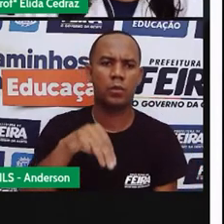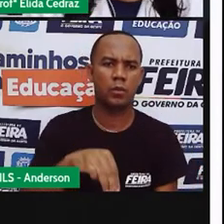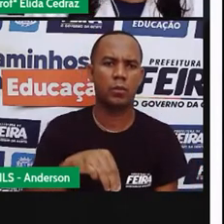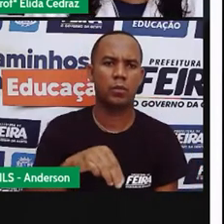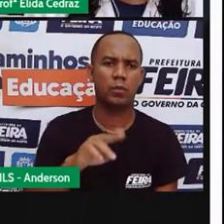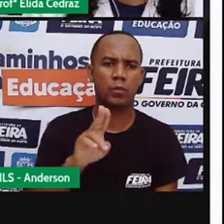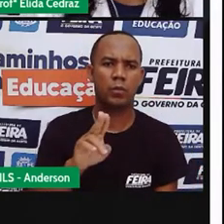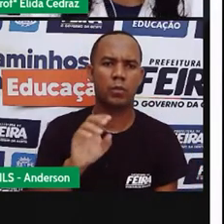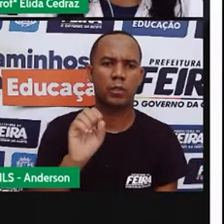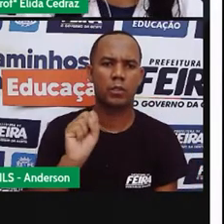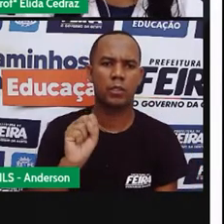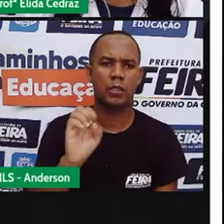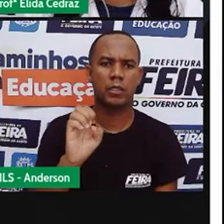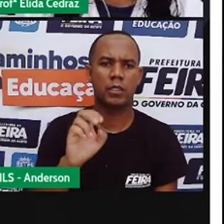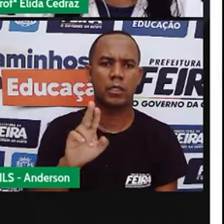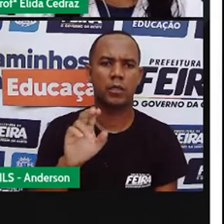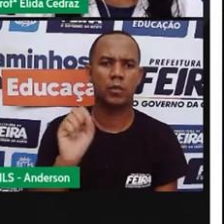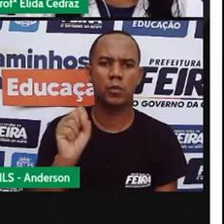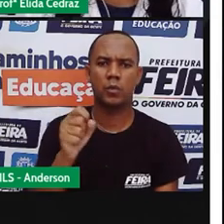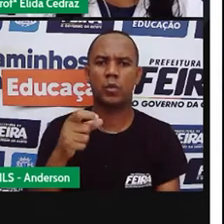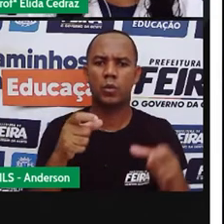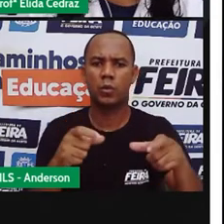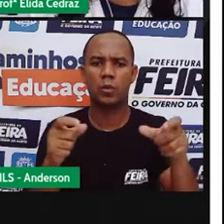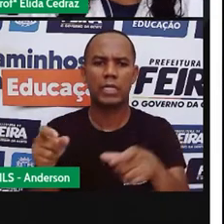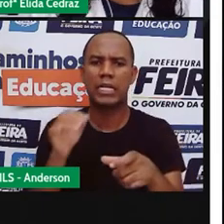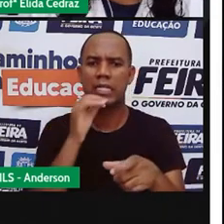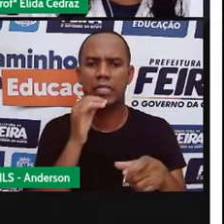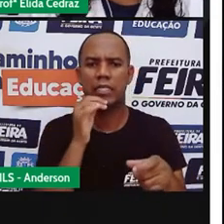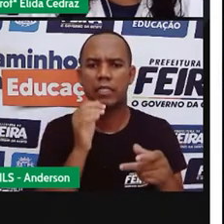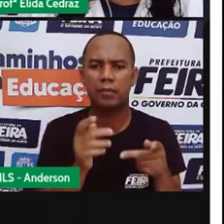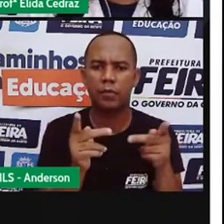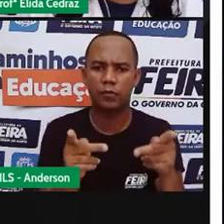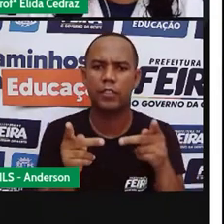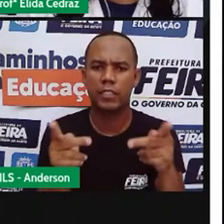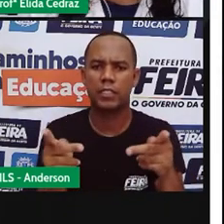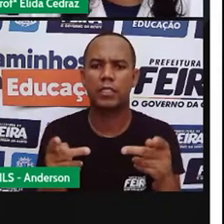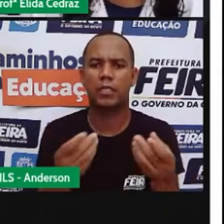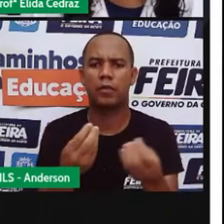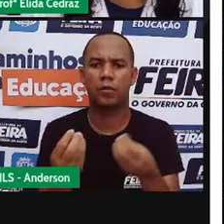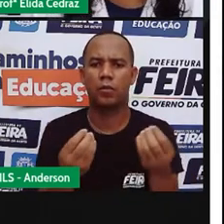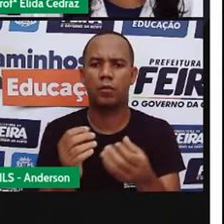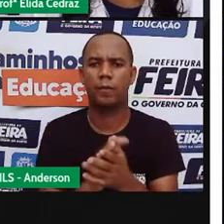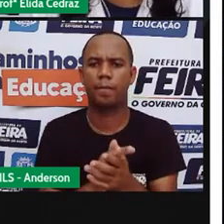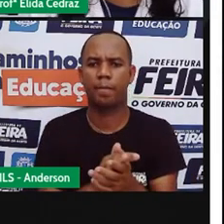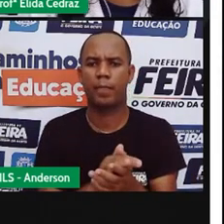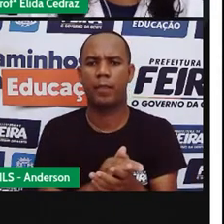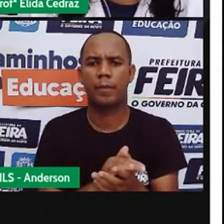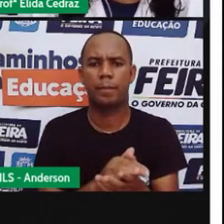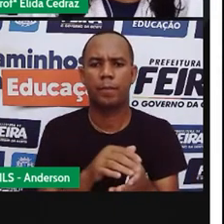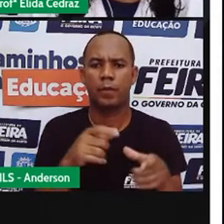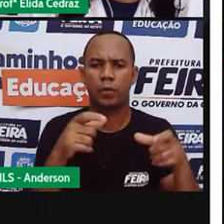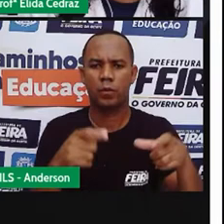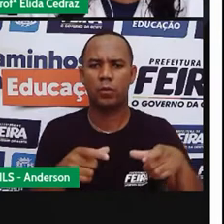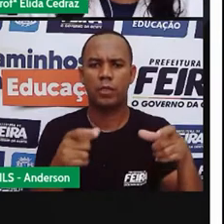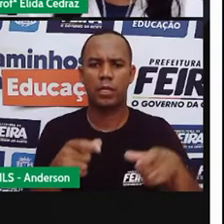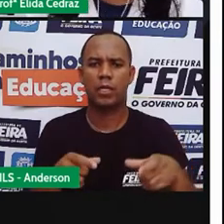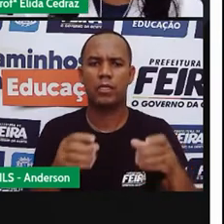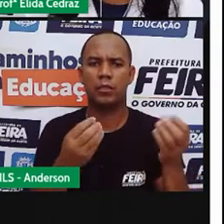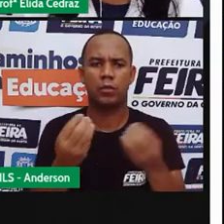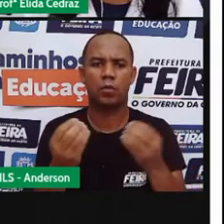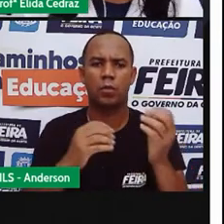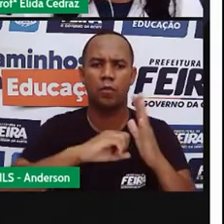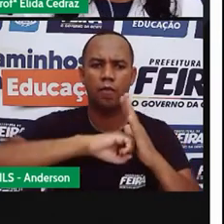Um pouquinho antes, a pessoa falou que tinha espaços públicos abertos e fechados. Bom, esses aqui são espaços fechados.